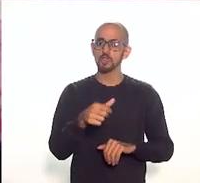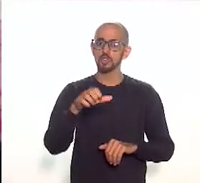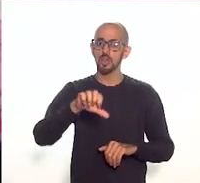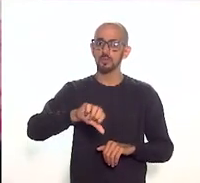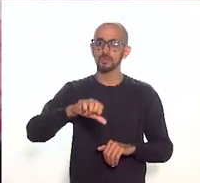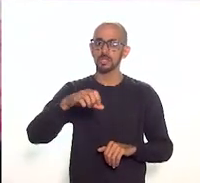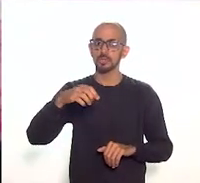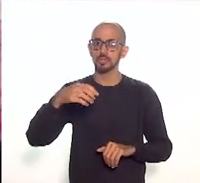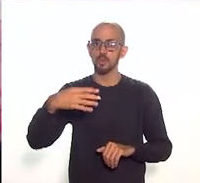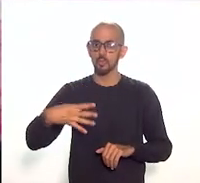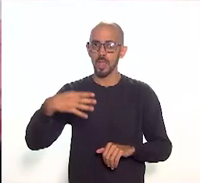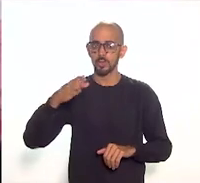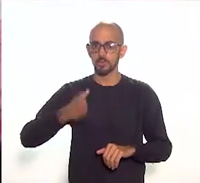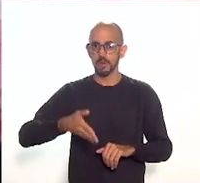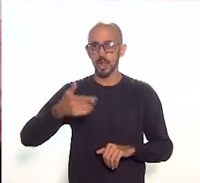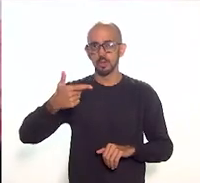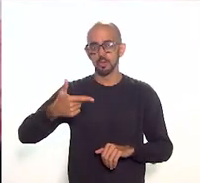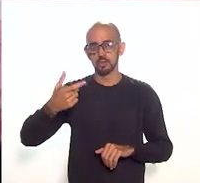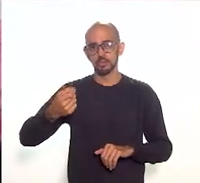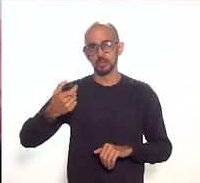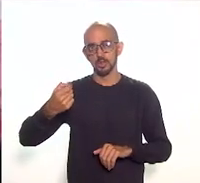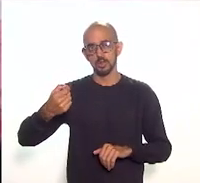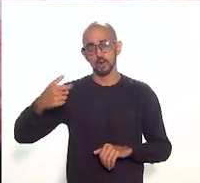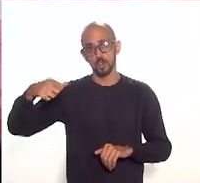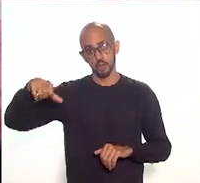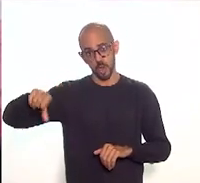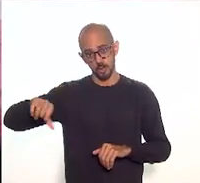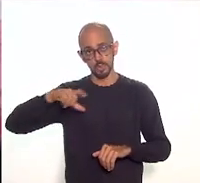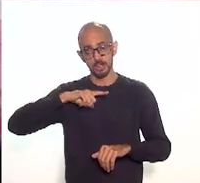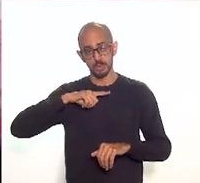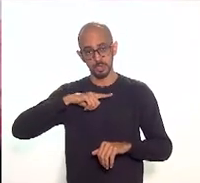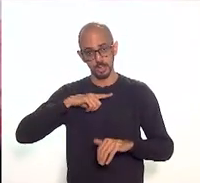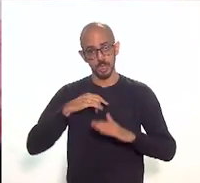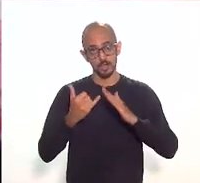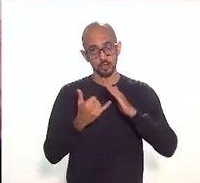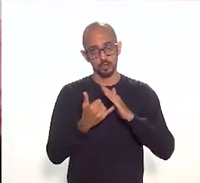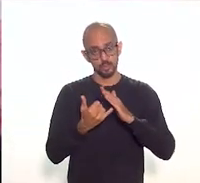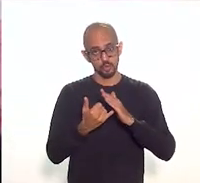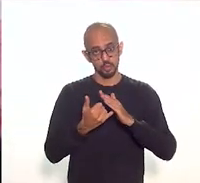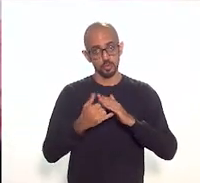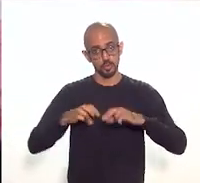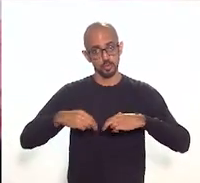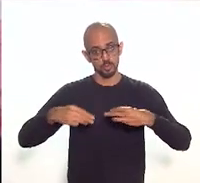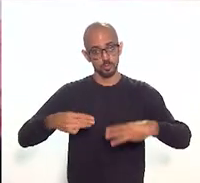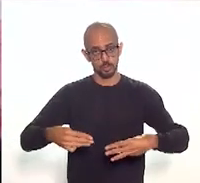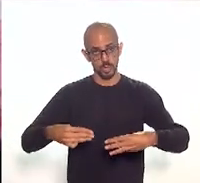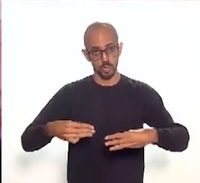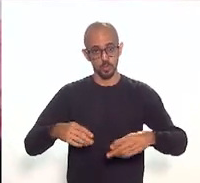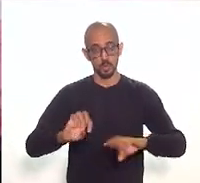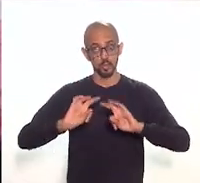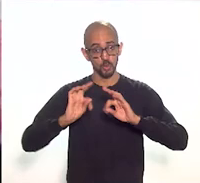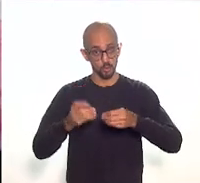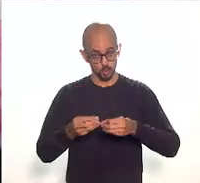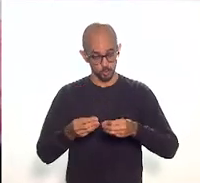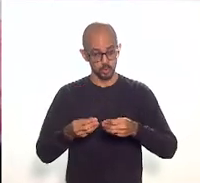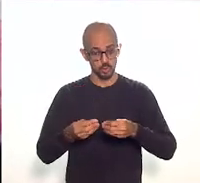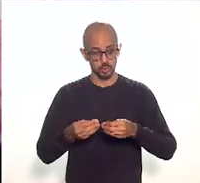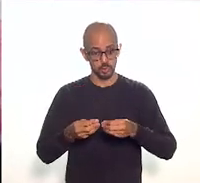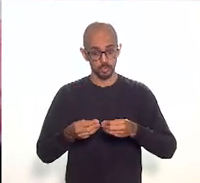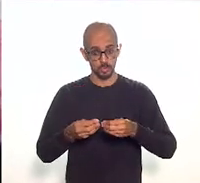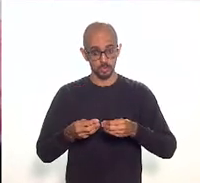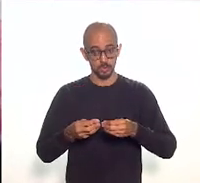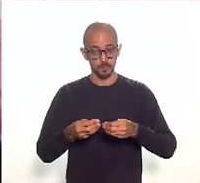de 2009 que institui o Estatuto de Museus e das Providências. Tudo isso nos trouxe preocupações